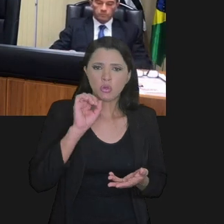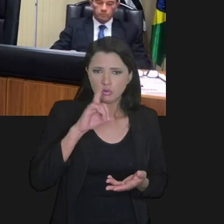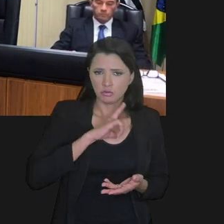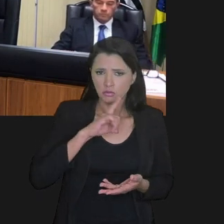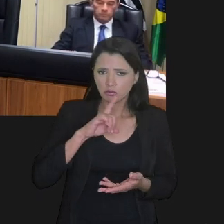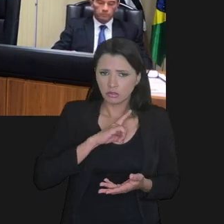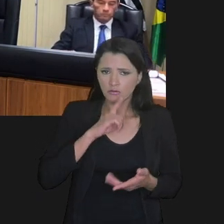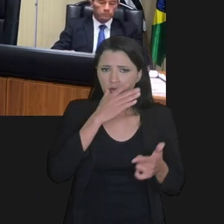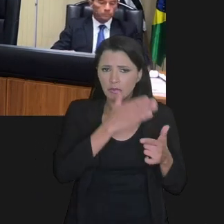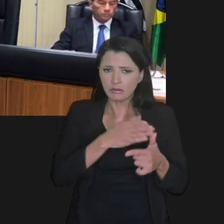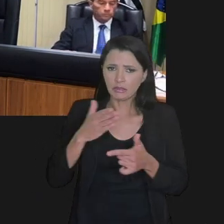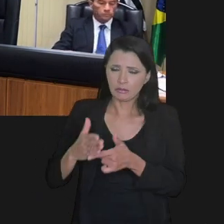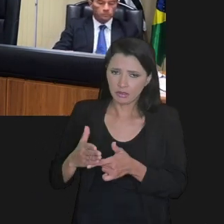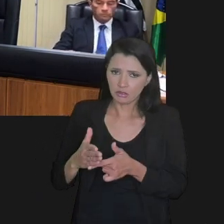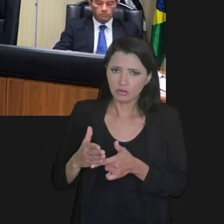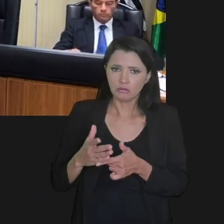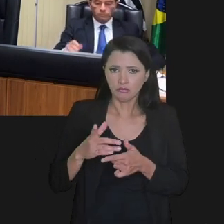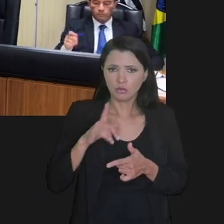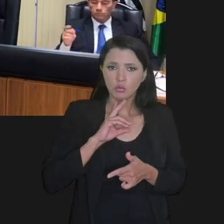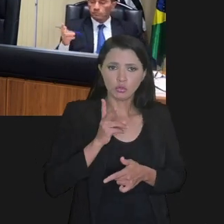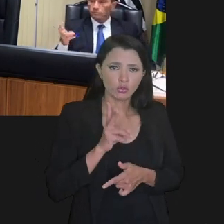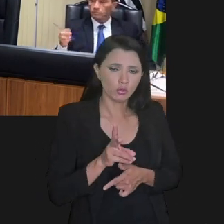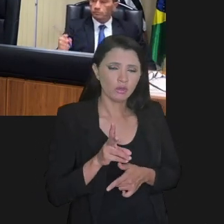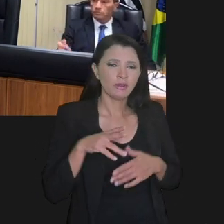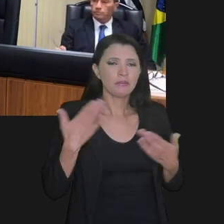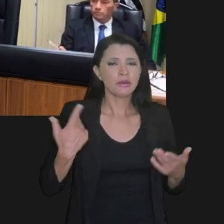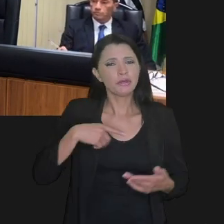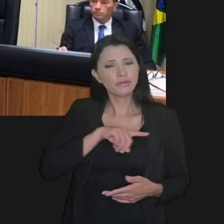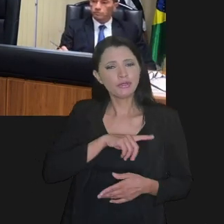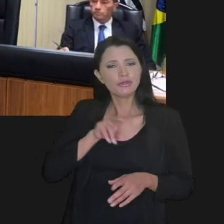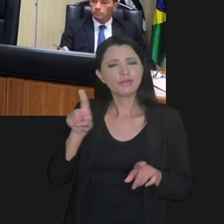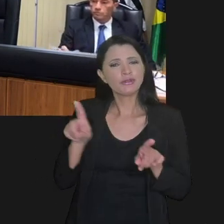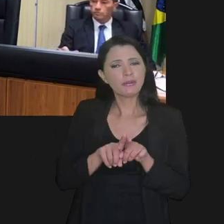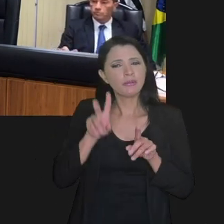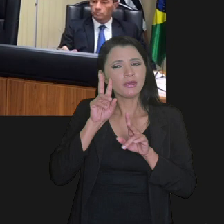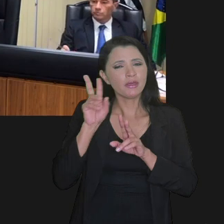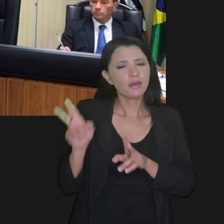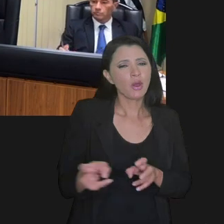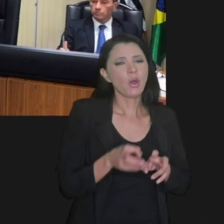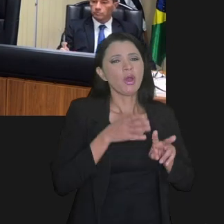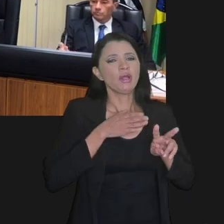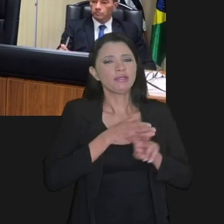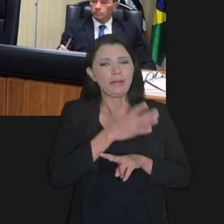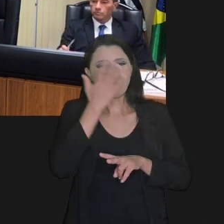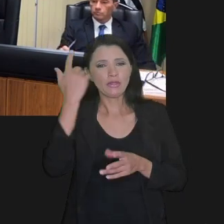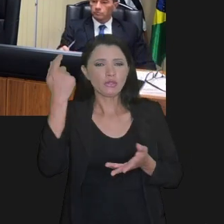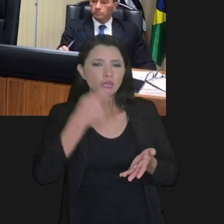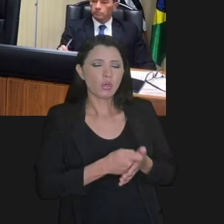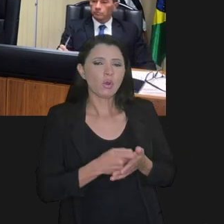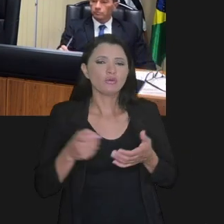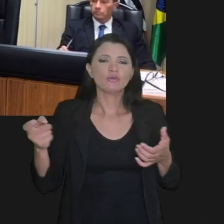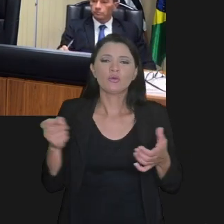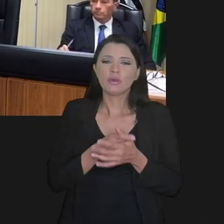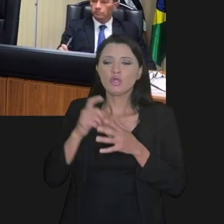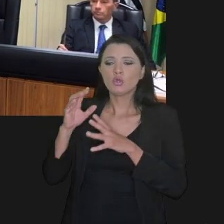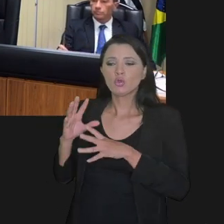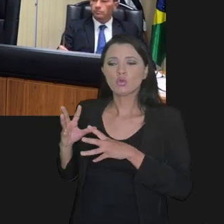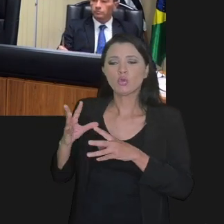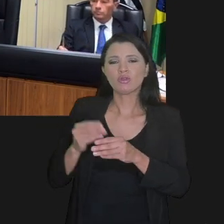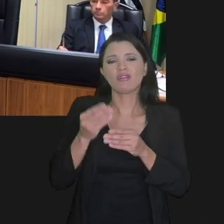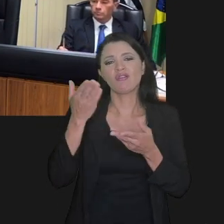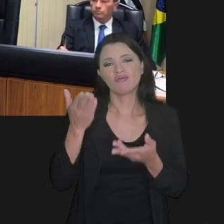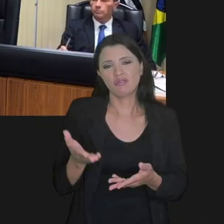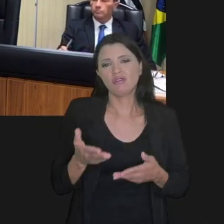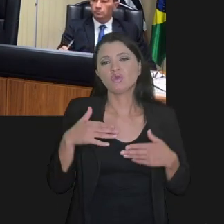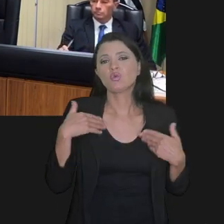oferecidas? Houve parcelamentos, eles estão ativos, mas a gente também olha o eixo do contribuinte. Qual o